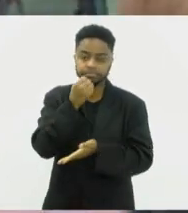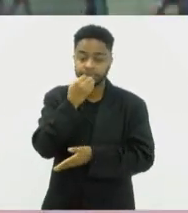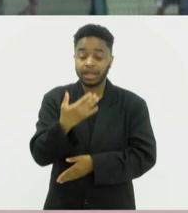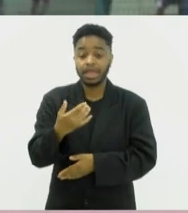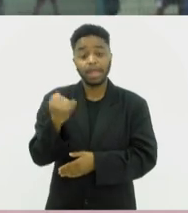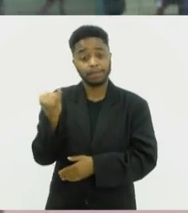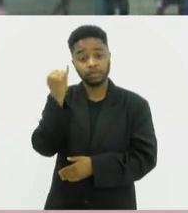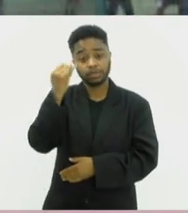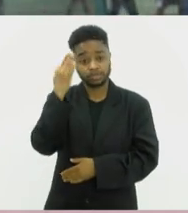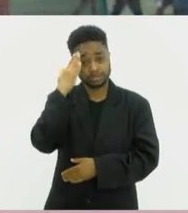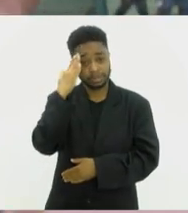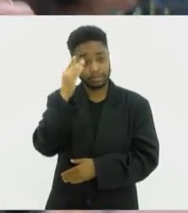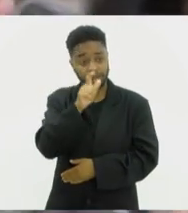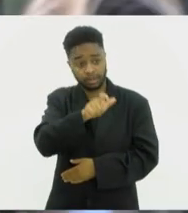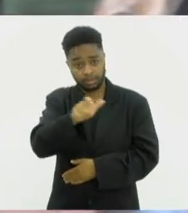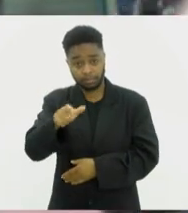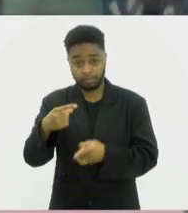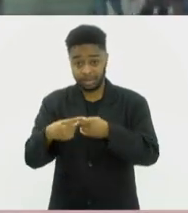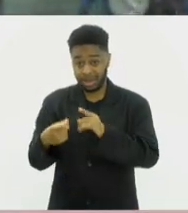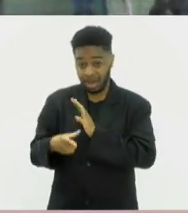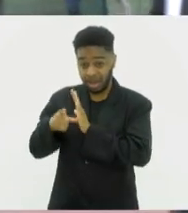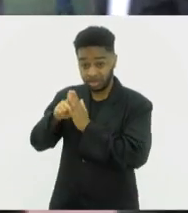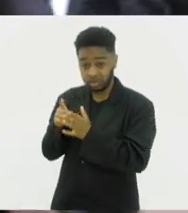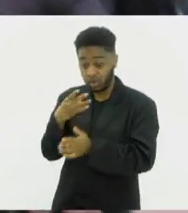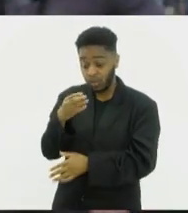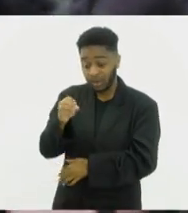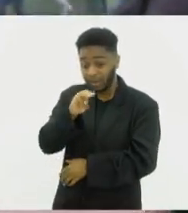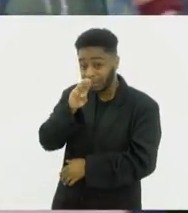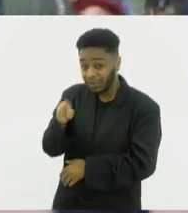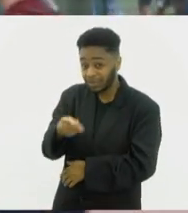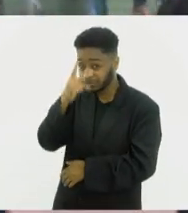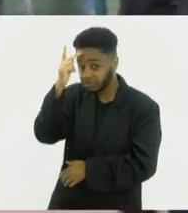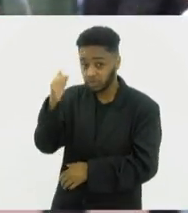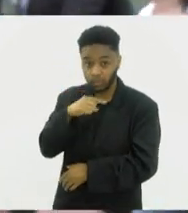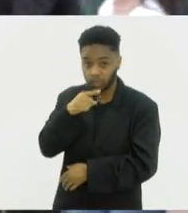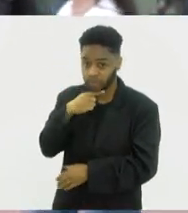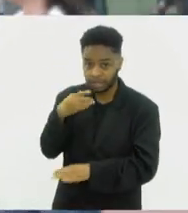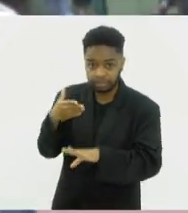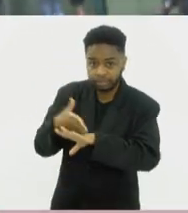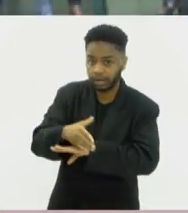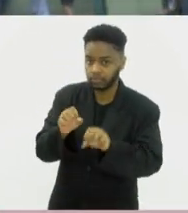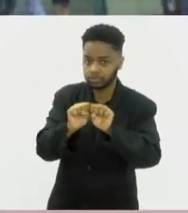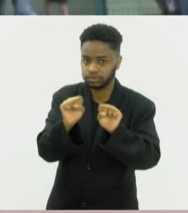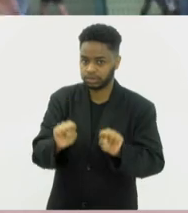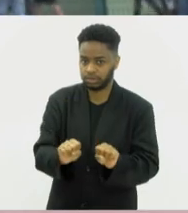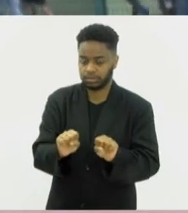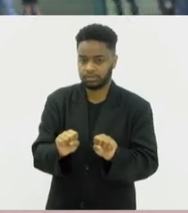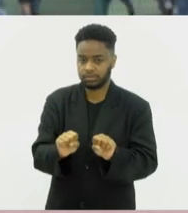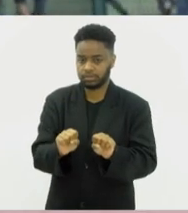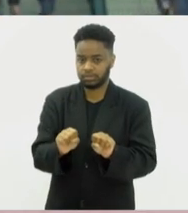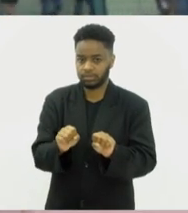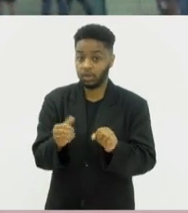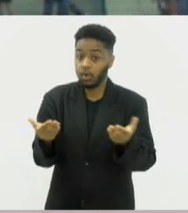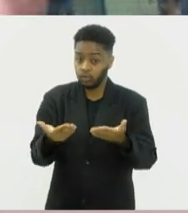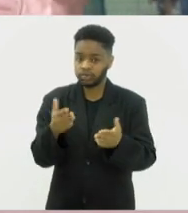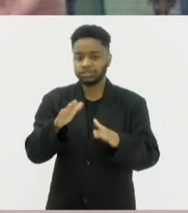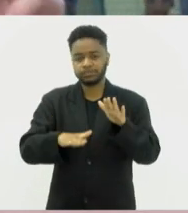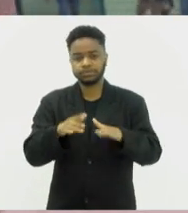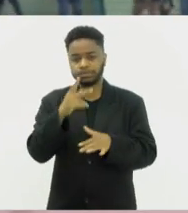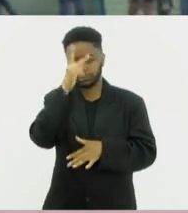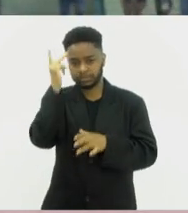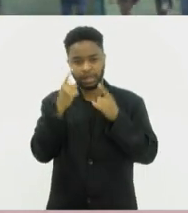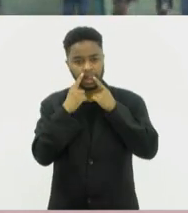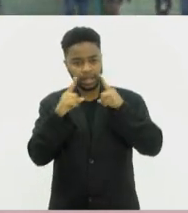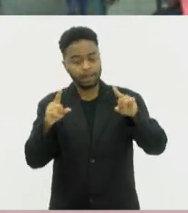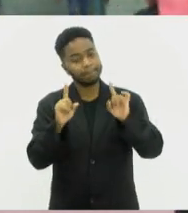esse dado na cabeça. Antes, 40 milhões sequer entravam no sistema. Hoje, as pessoas às vezes até reclamam, mas todo mundo